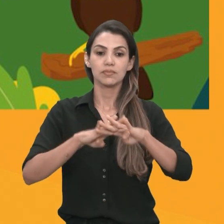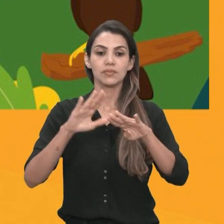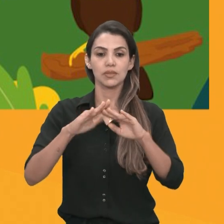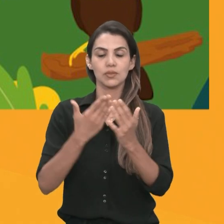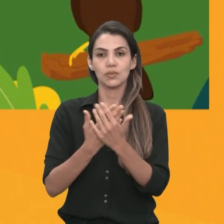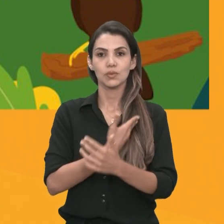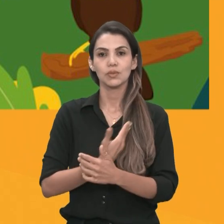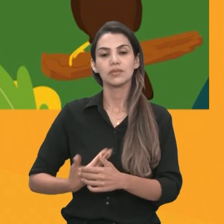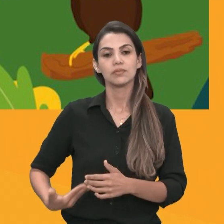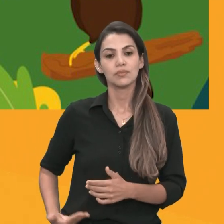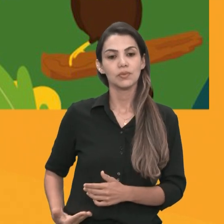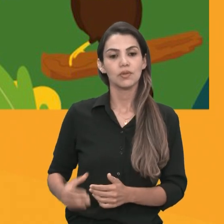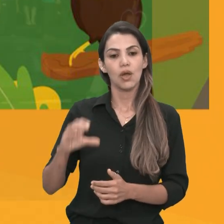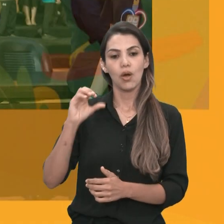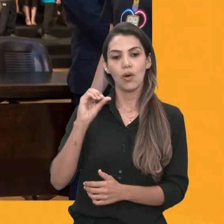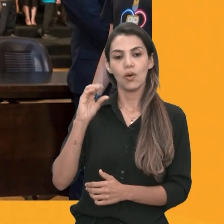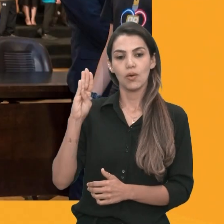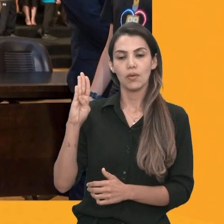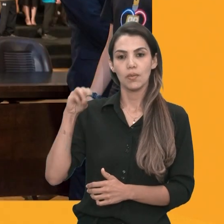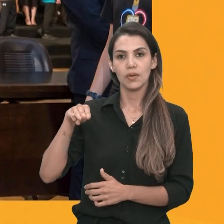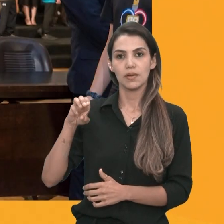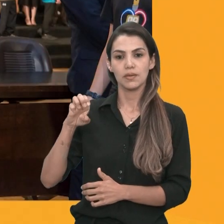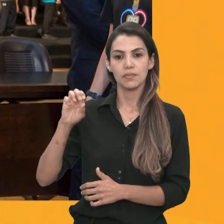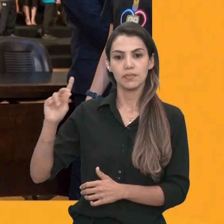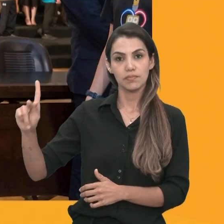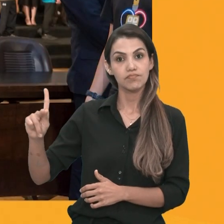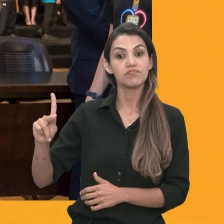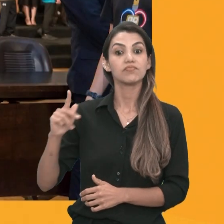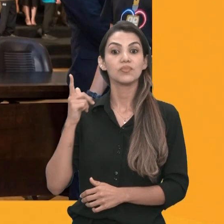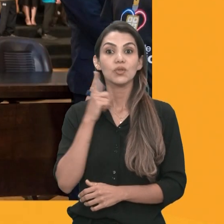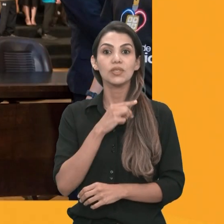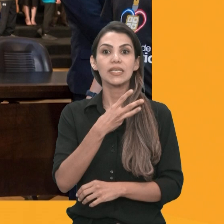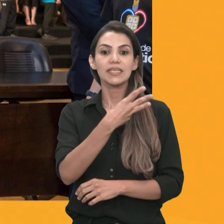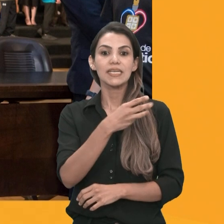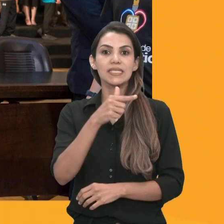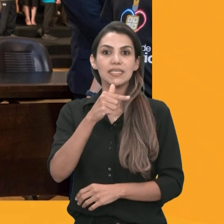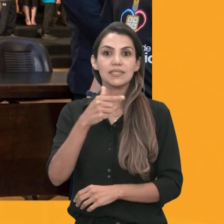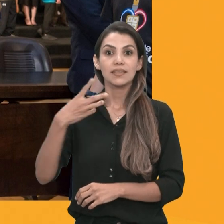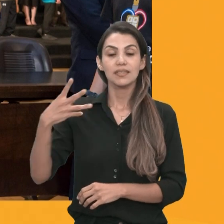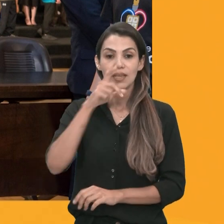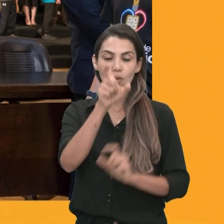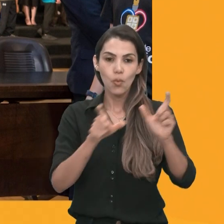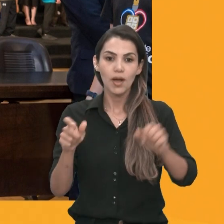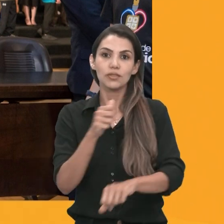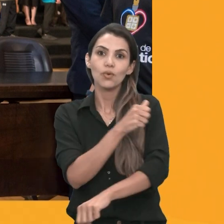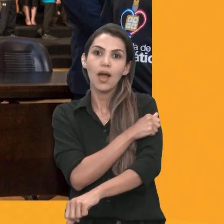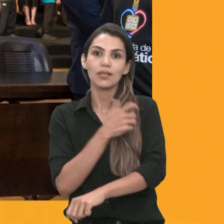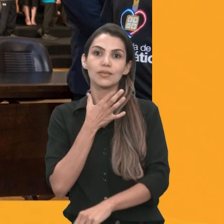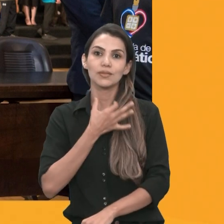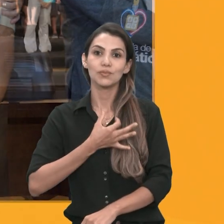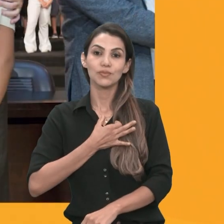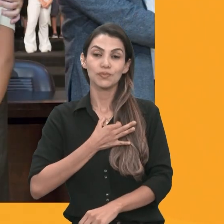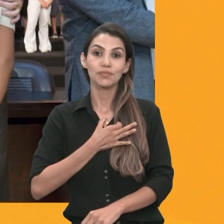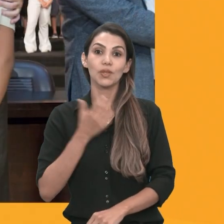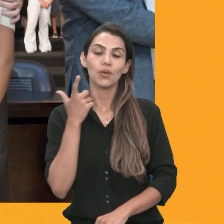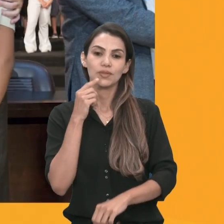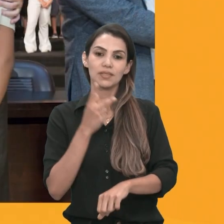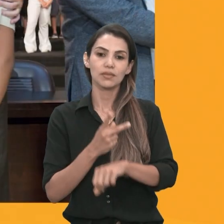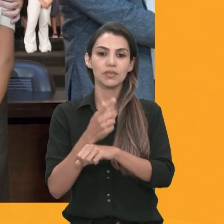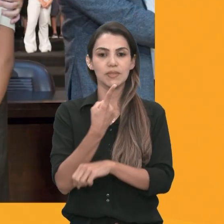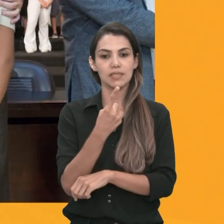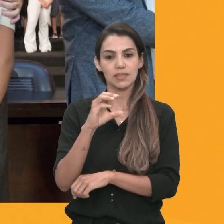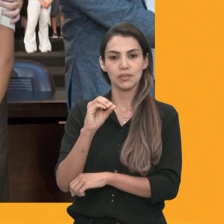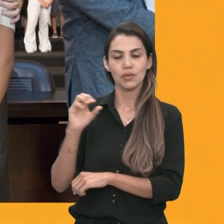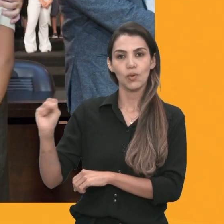Escolas Públicas, a OBMEP, condecorou 374 estudantes medalhistas regionais e 108